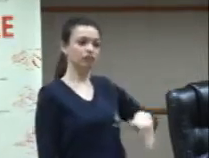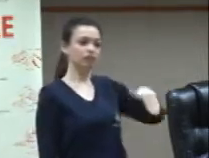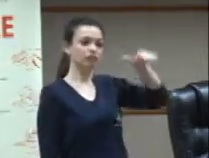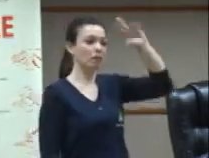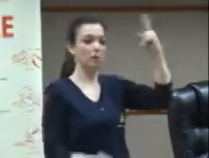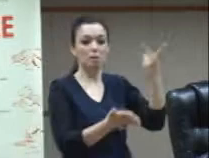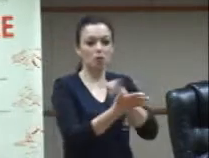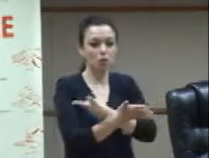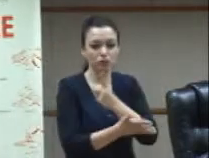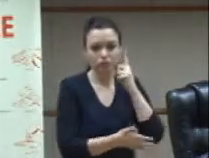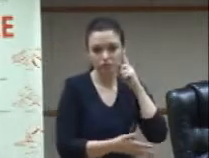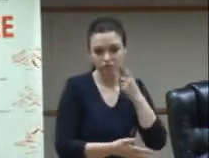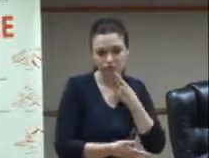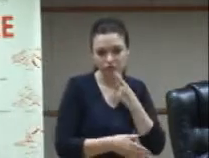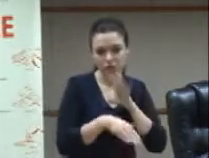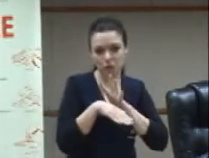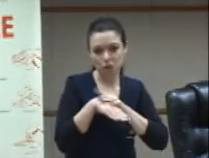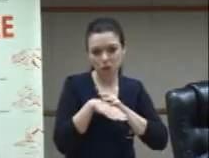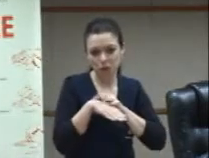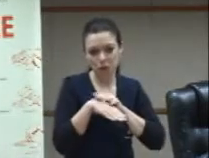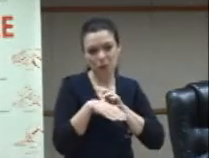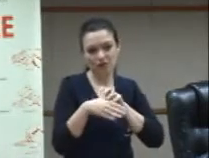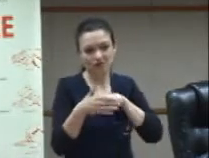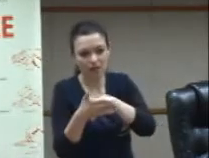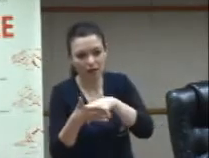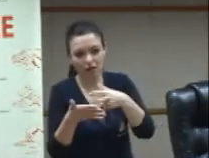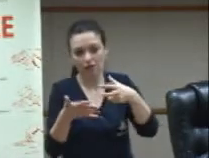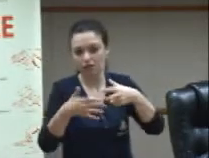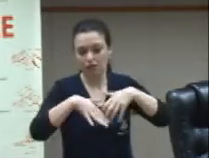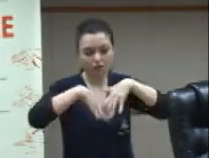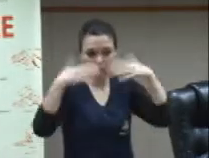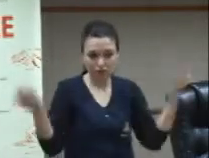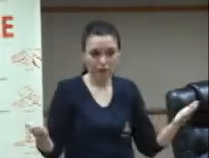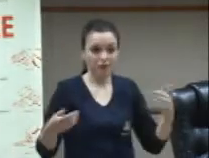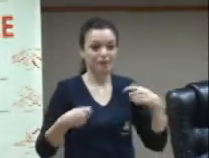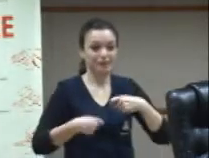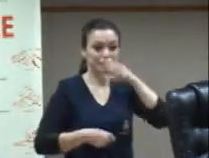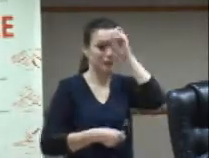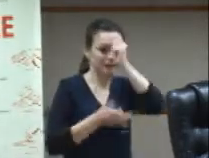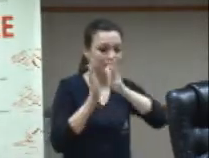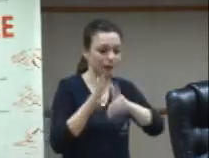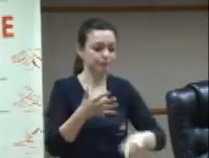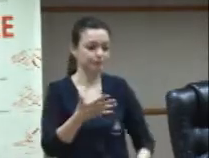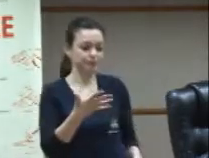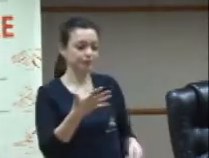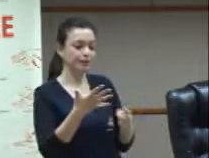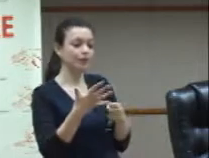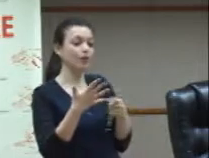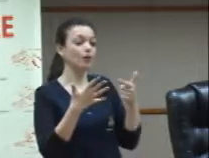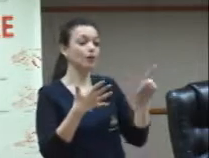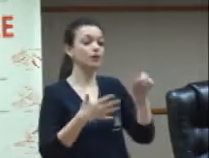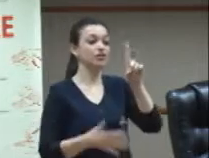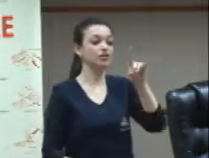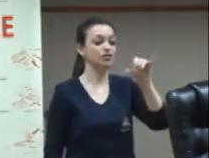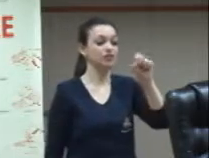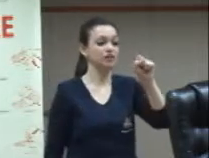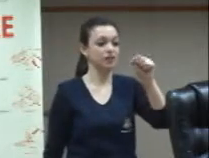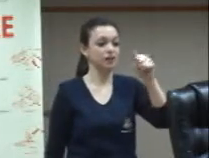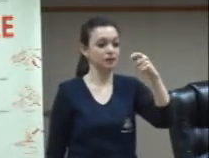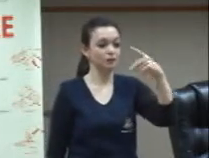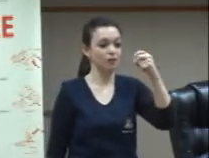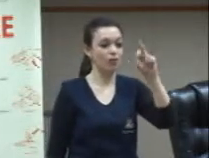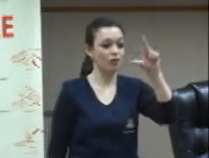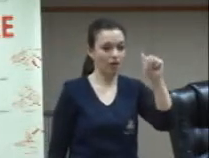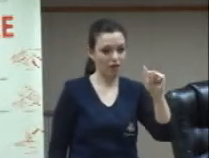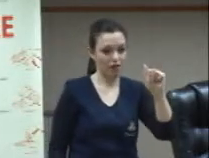são os ensurdecidos né que também não podemos negar nós temos os surdos da diáspora que eu achei interessante que não